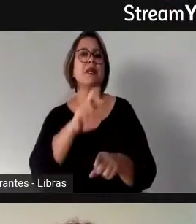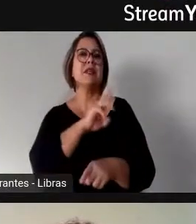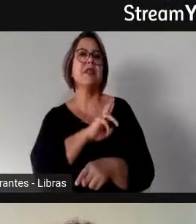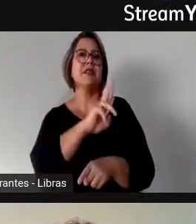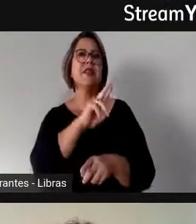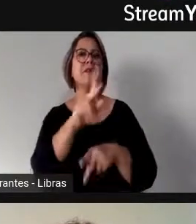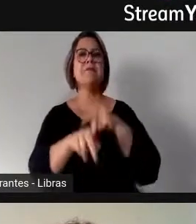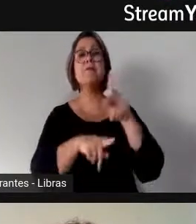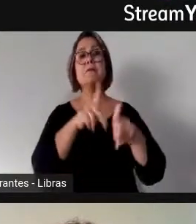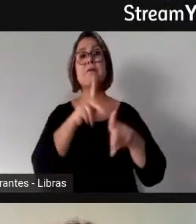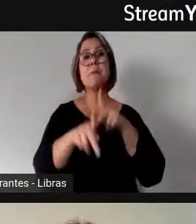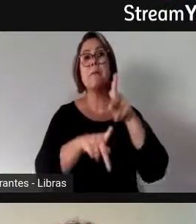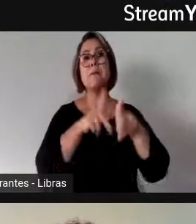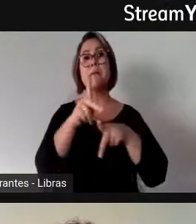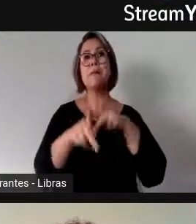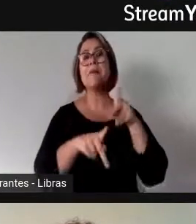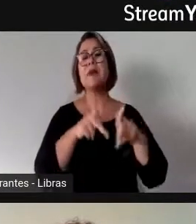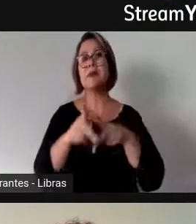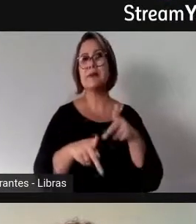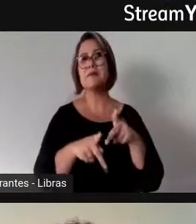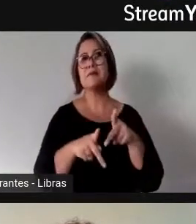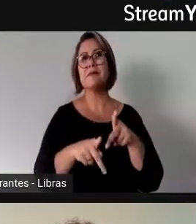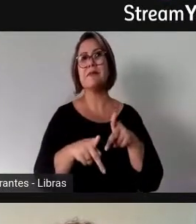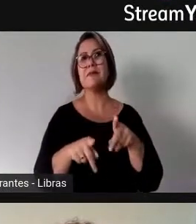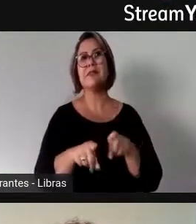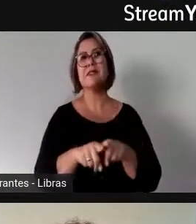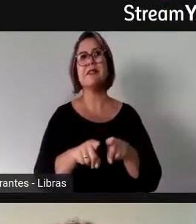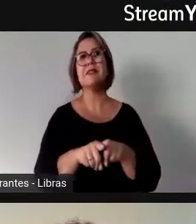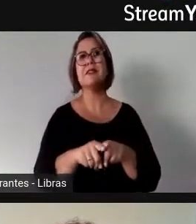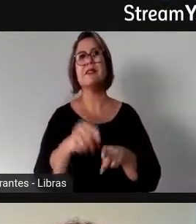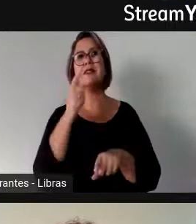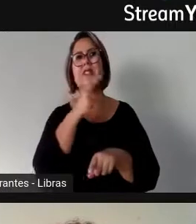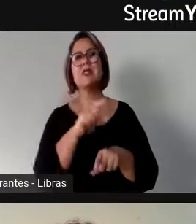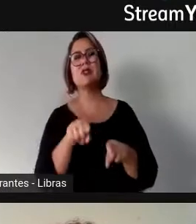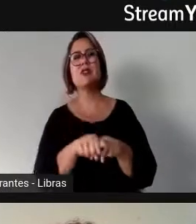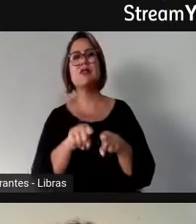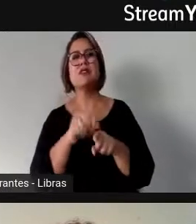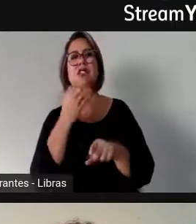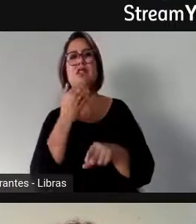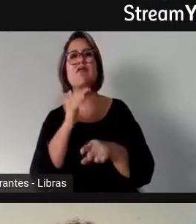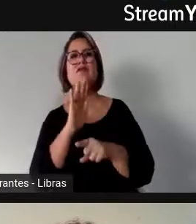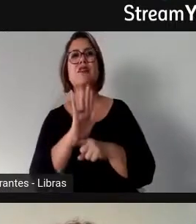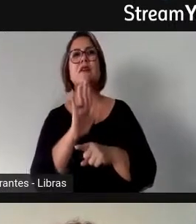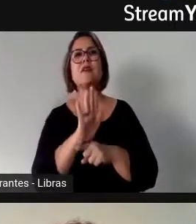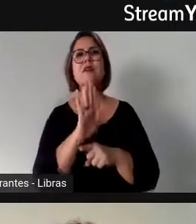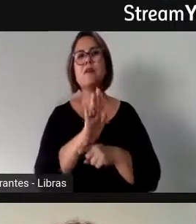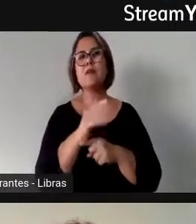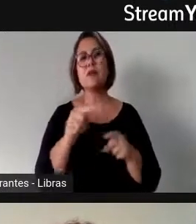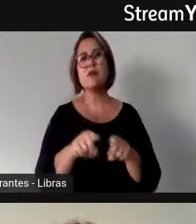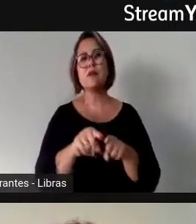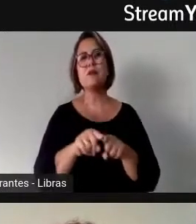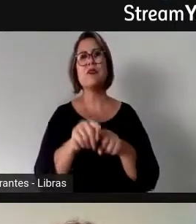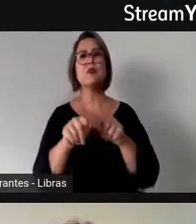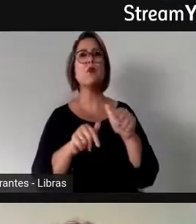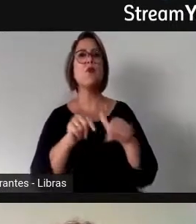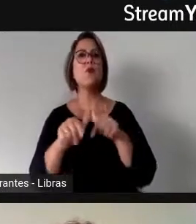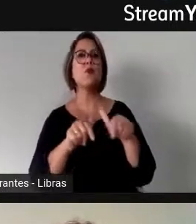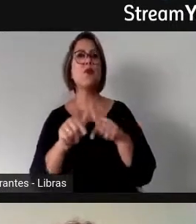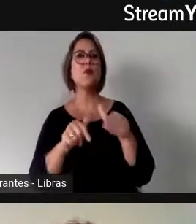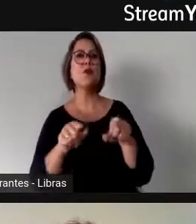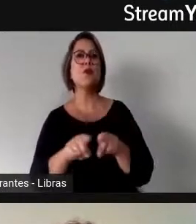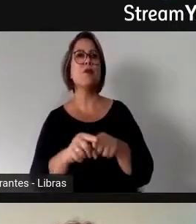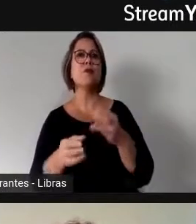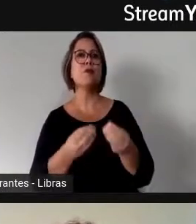população, né, ou seja, mesmo em condições desfavoráveis, né, elas têm um bom trabalho no parlamento brasileiro, a